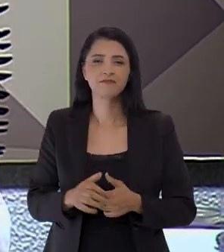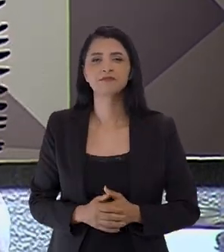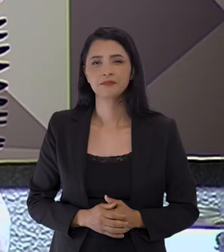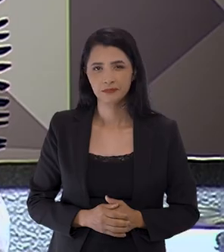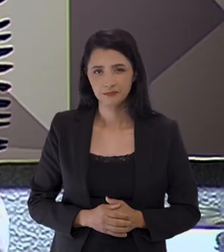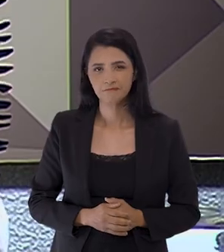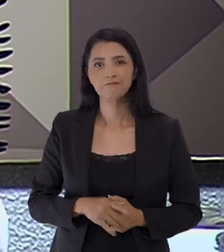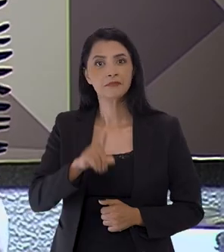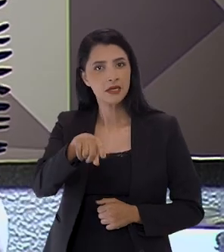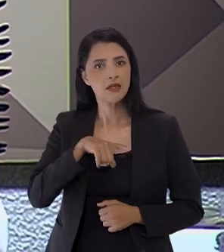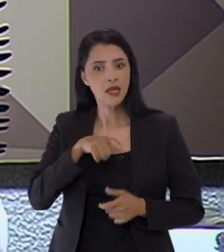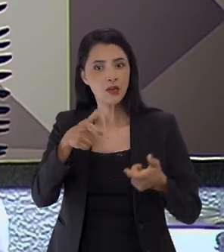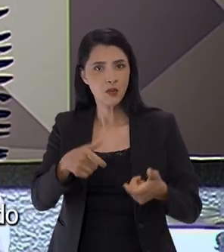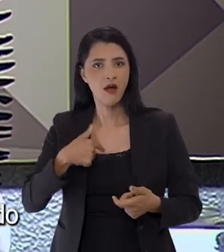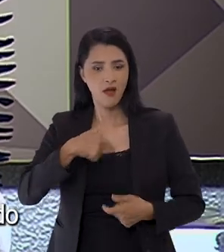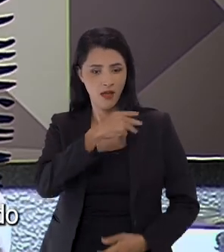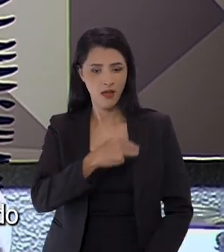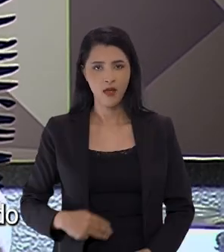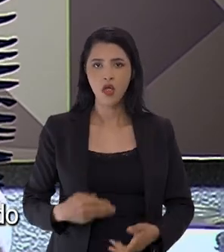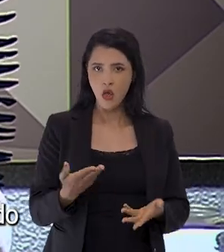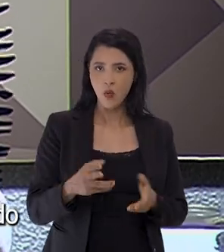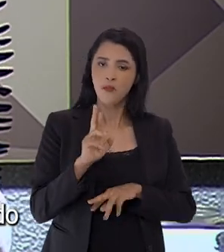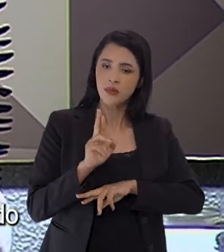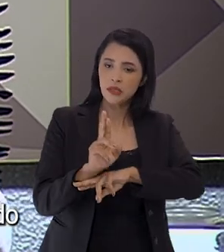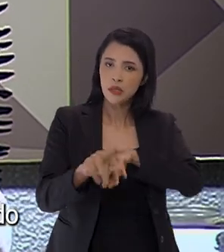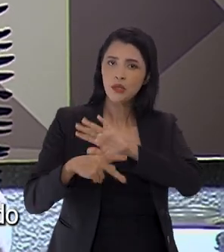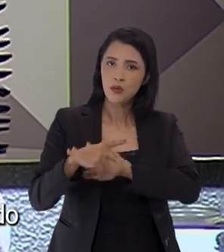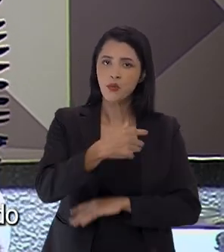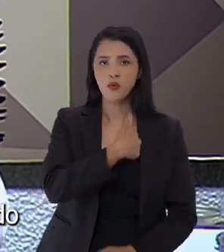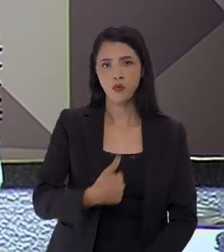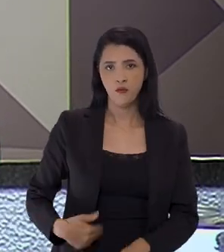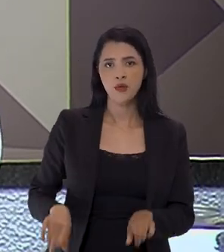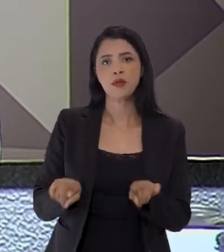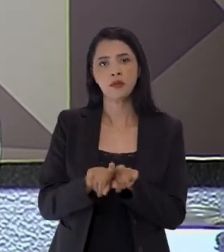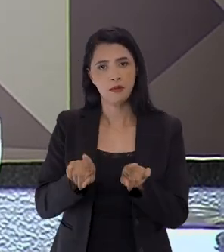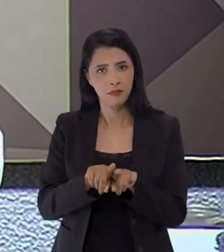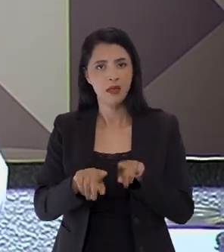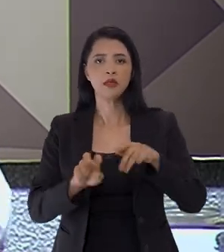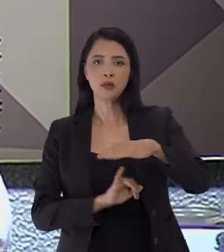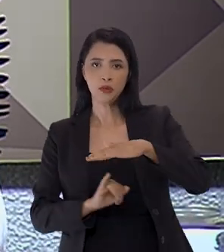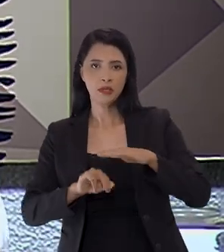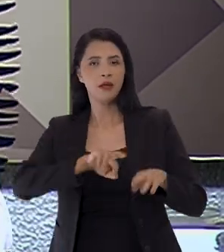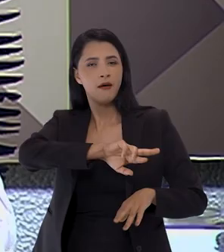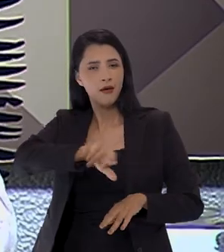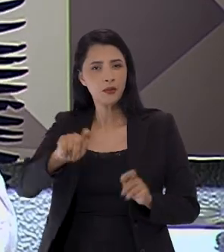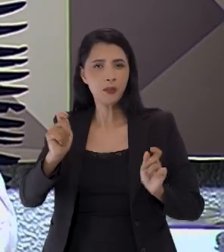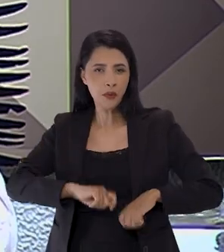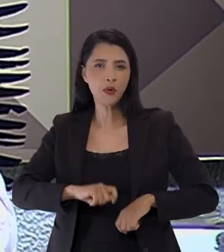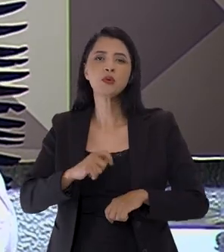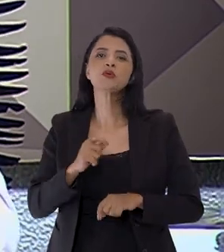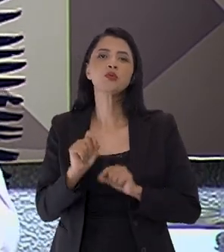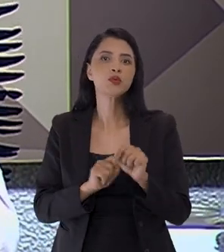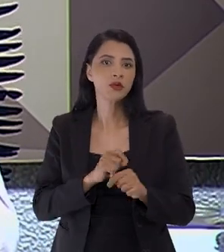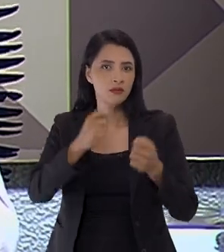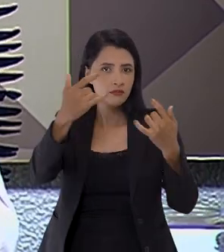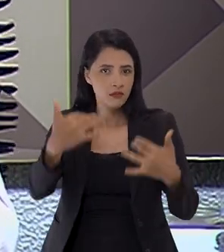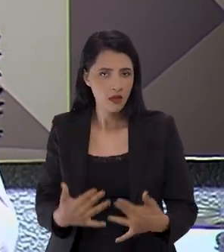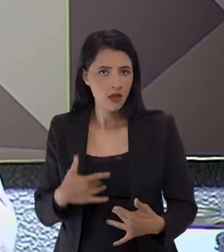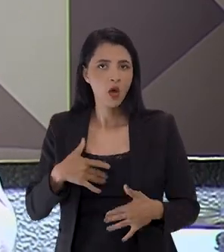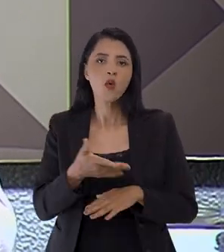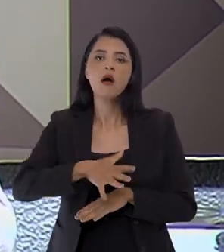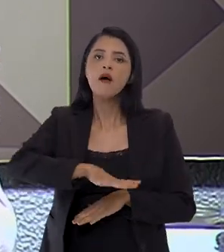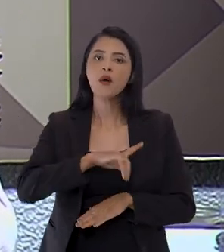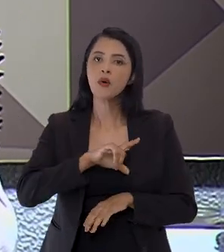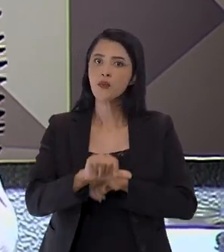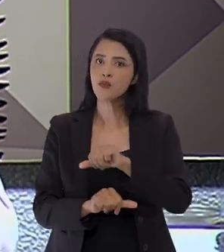nessas eleições. Desse lugar em que me encontro como representante do Estado e da institucionalidade, posso afirmar que o